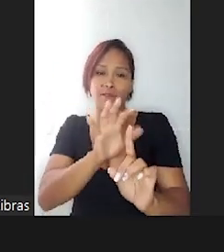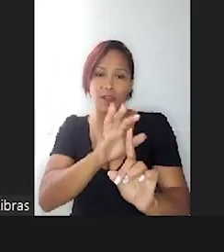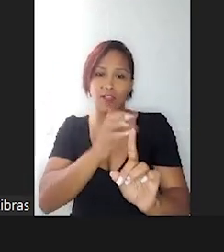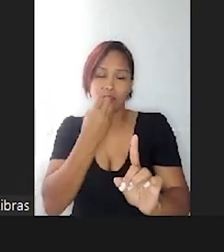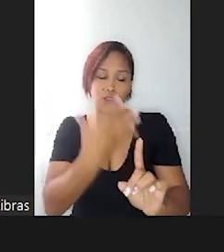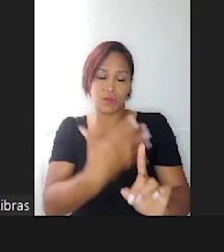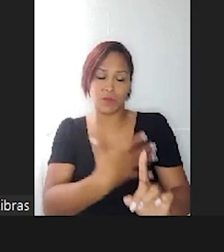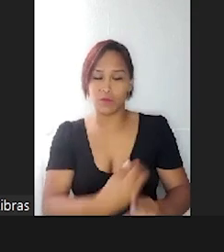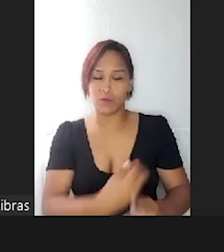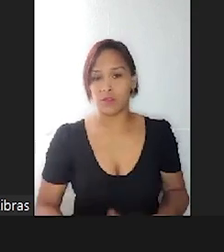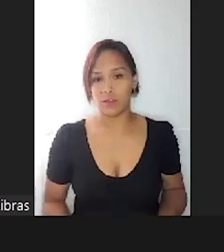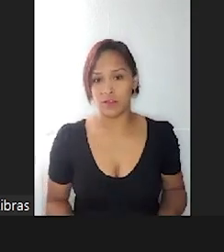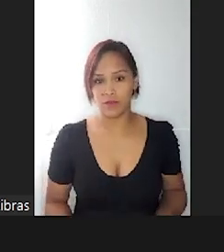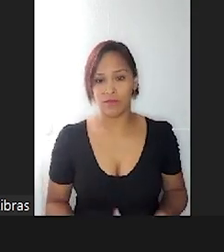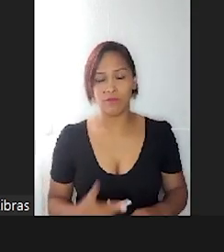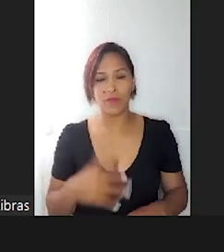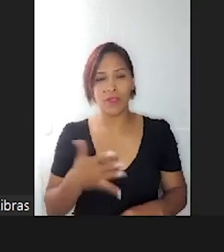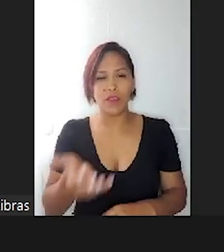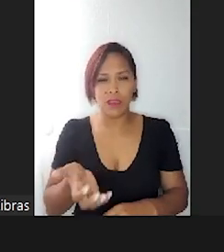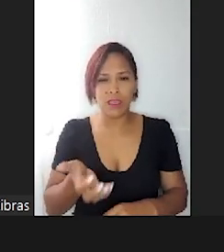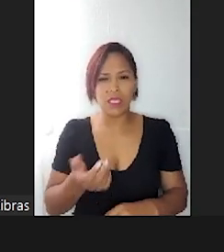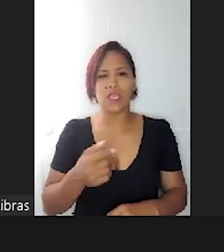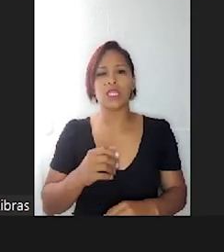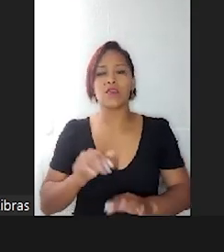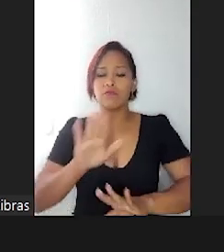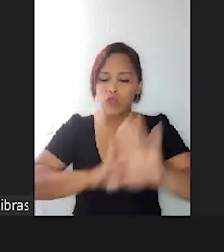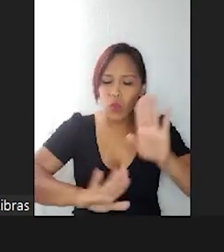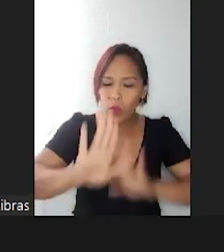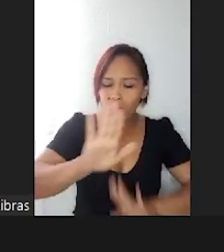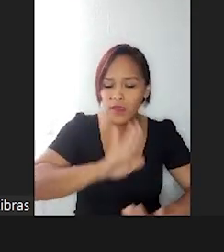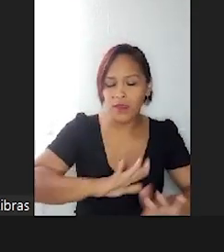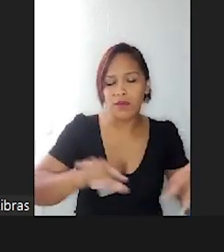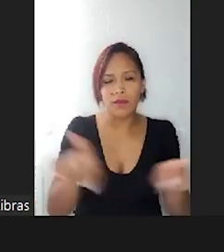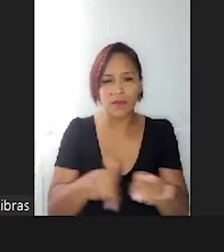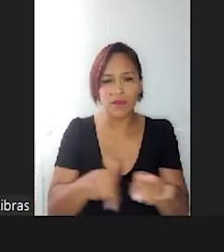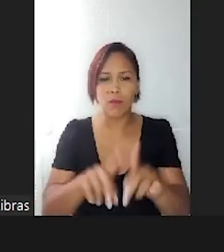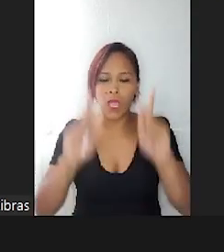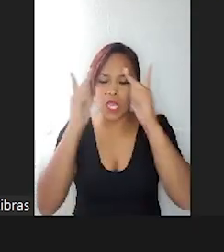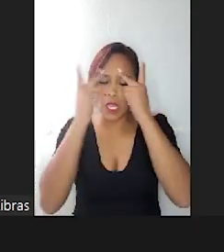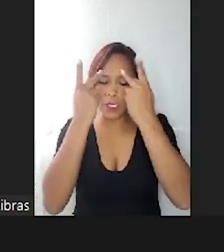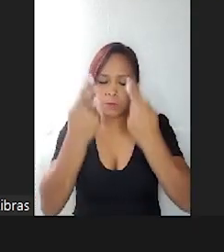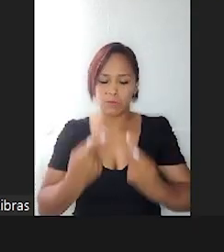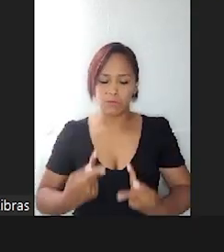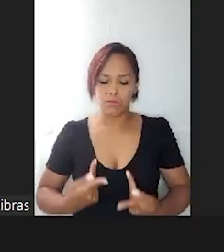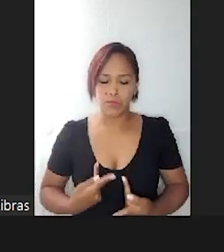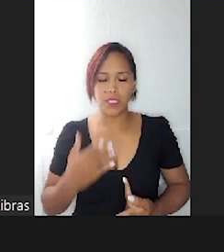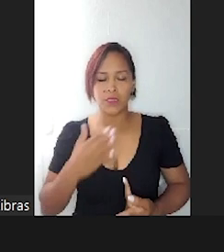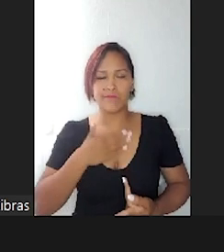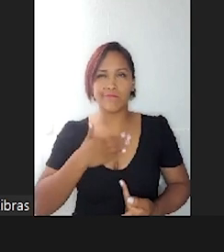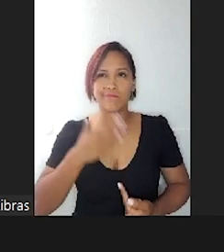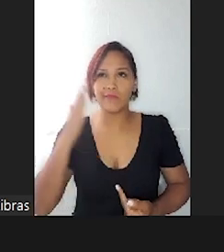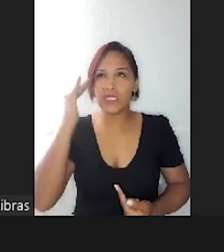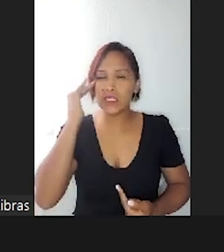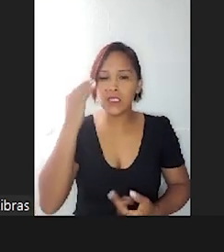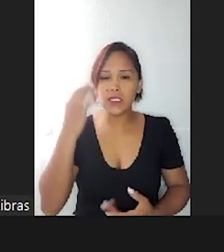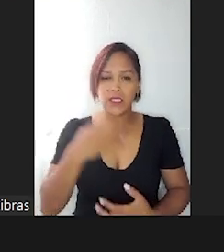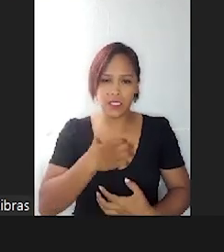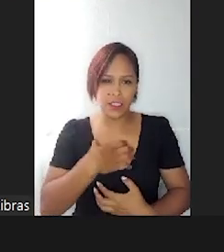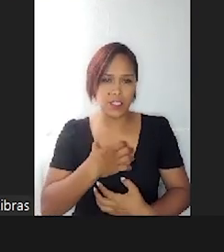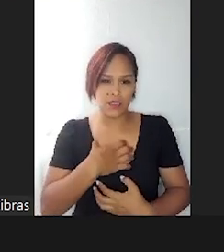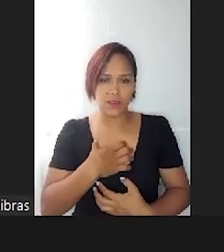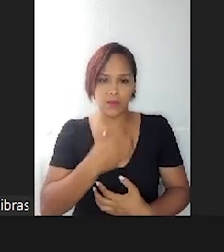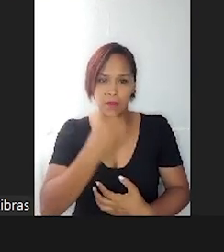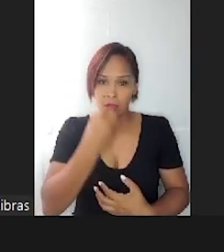buscar esse autocuidado de cuidar do meu bem-estar quando a gente fala de autocuidado também é um assunto